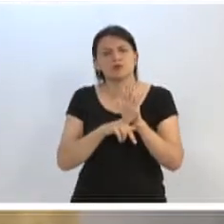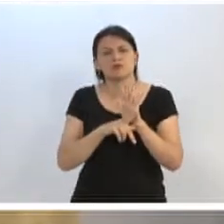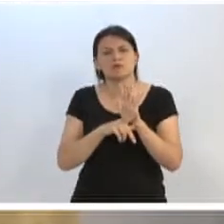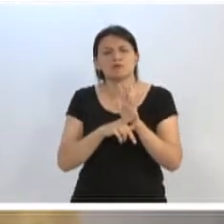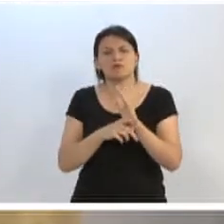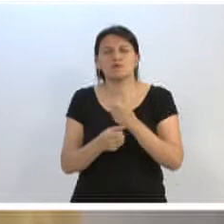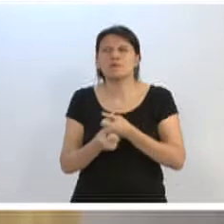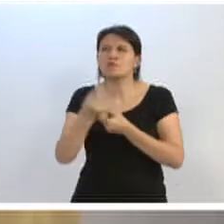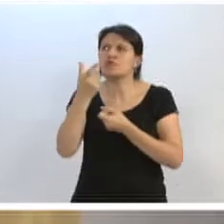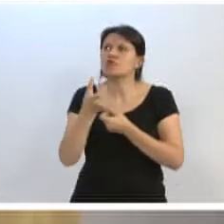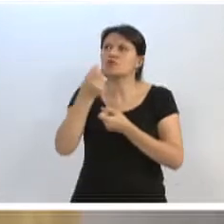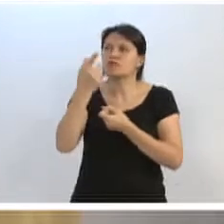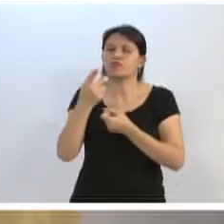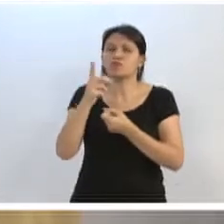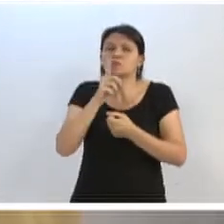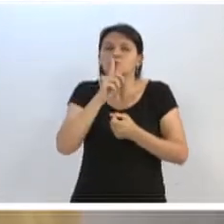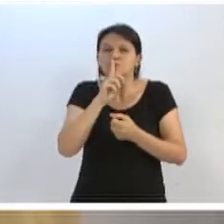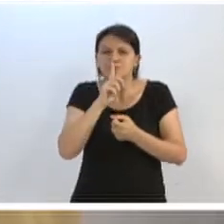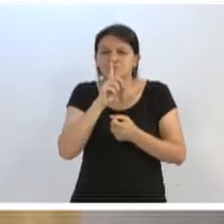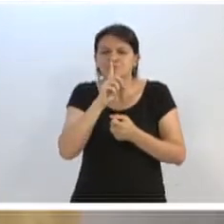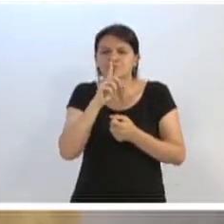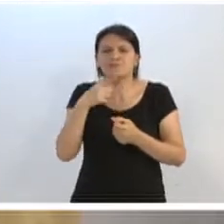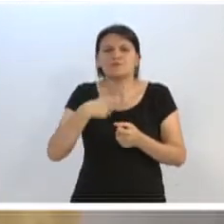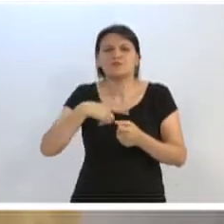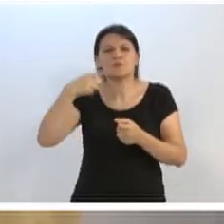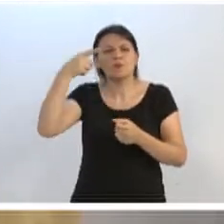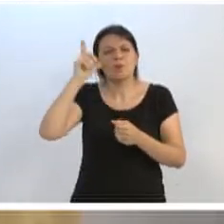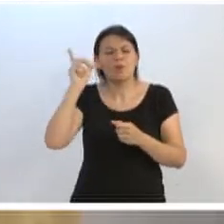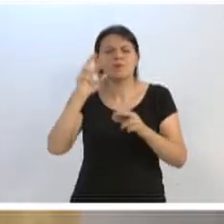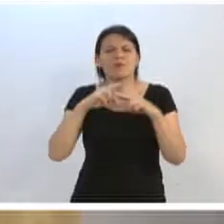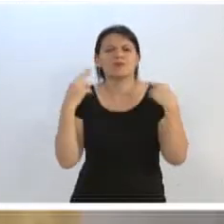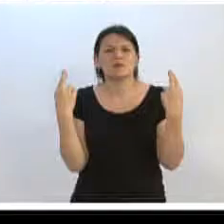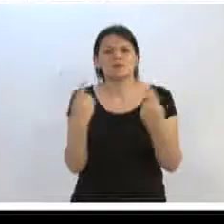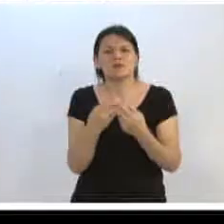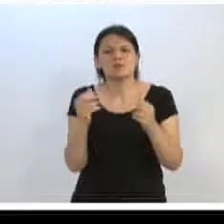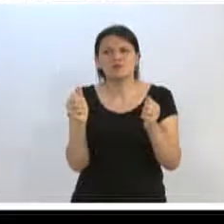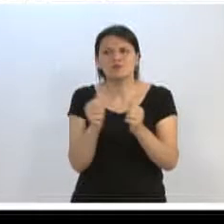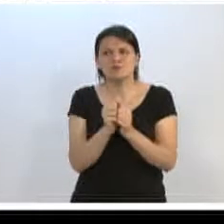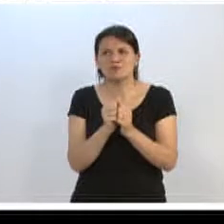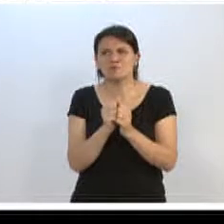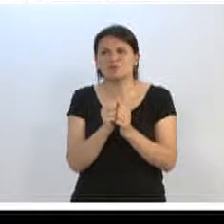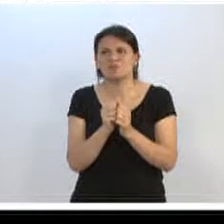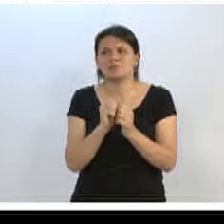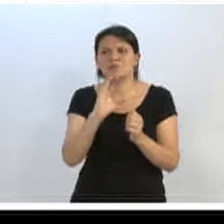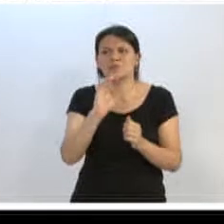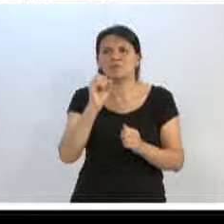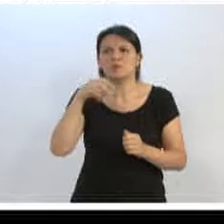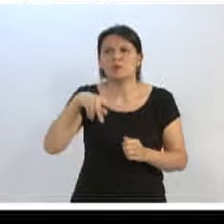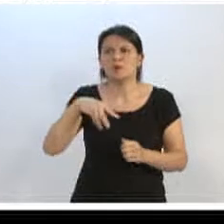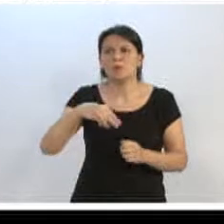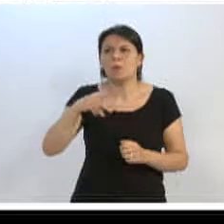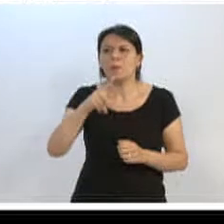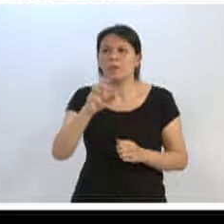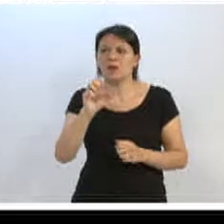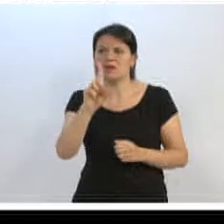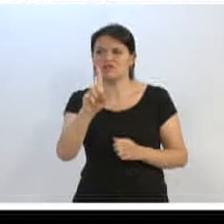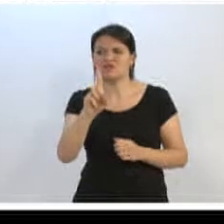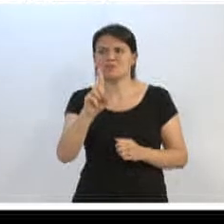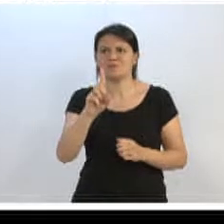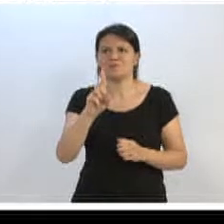fogos. Ontem tivemos uma reunião, temos uma foto aí, Ari, uma reunião com o Comped, o Conselho da Pessoa com Deficiência. Lembrando que essa nossa ideia